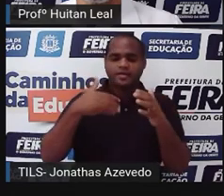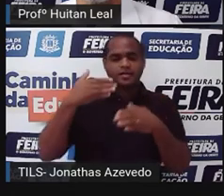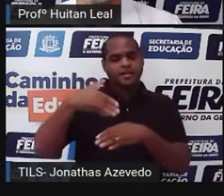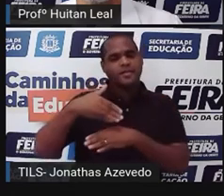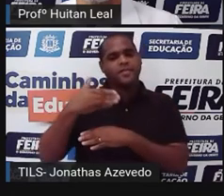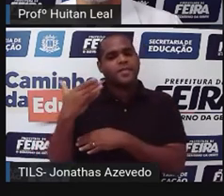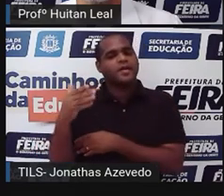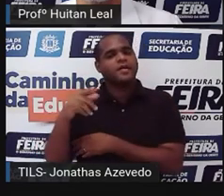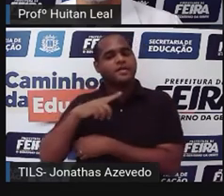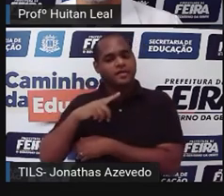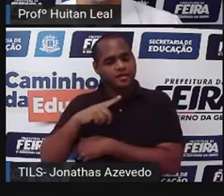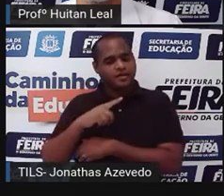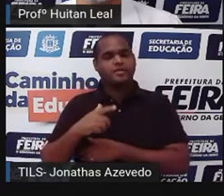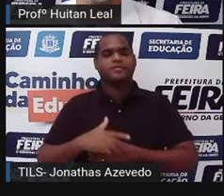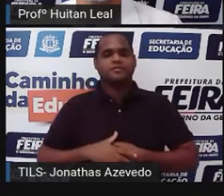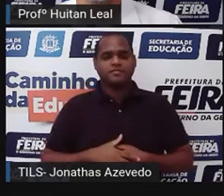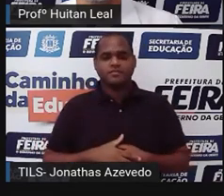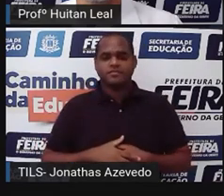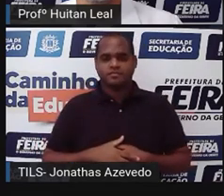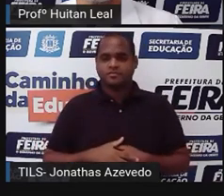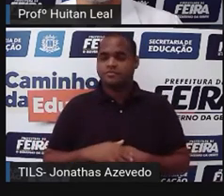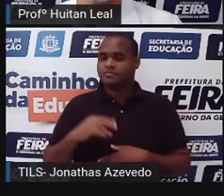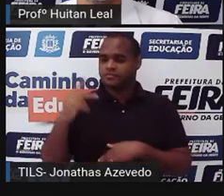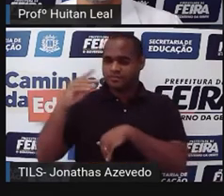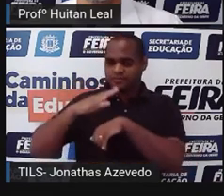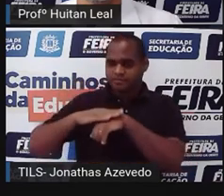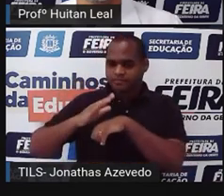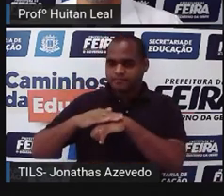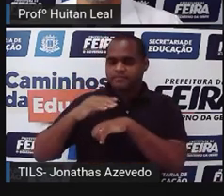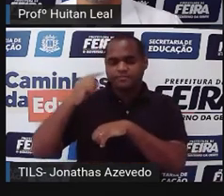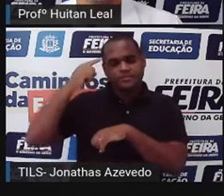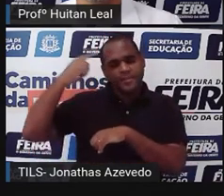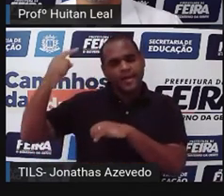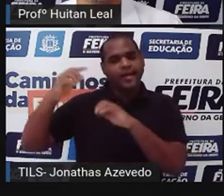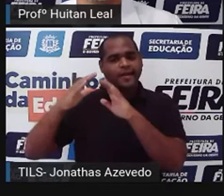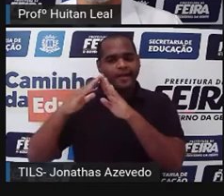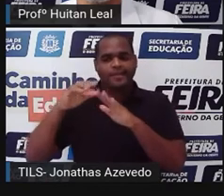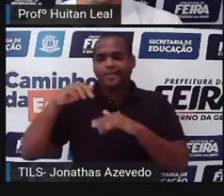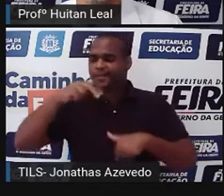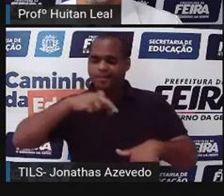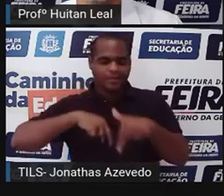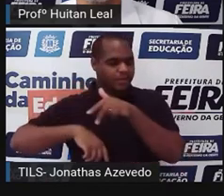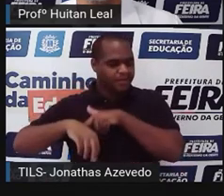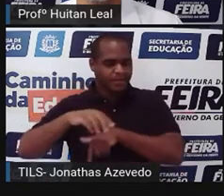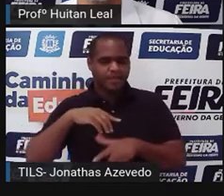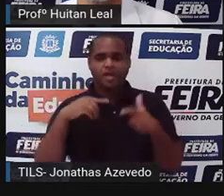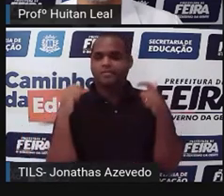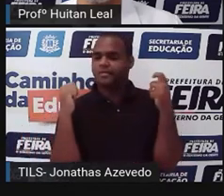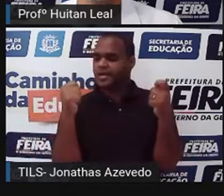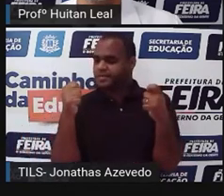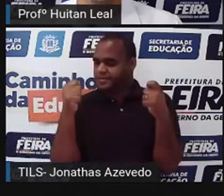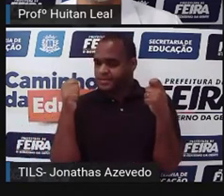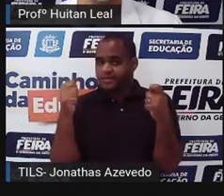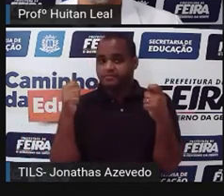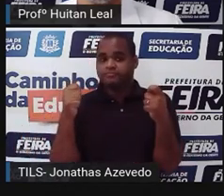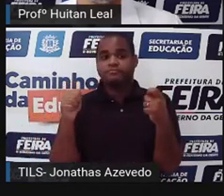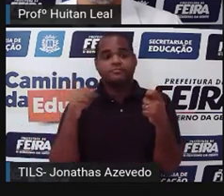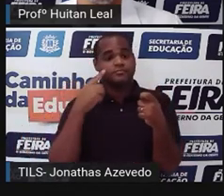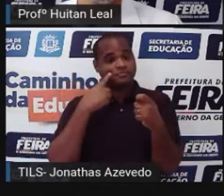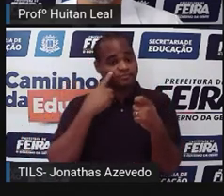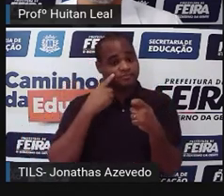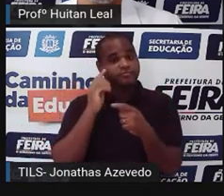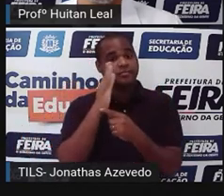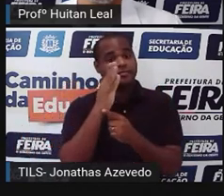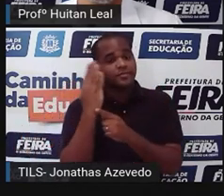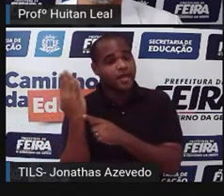estava, estava ele diante da casa, caminhando de um lado para o outro, carregava um cartaz. Então, abrir a janela é um fato do